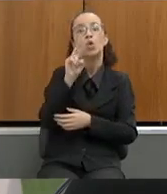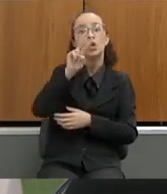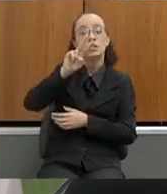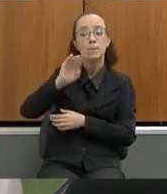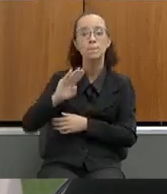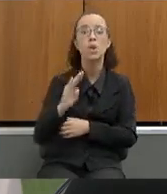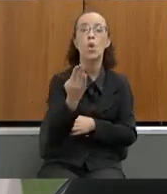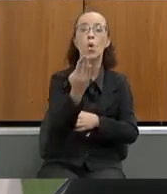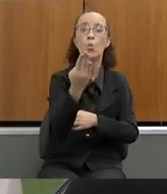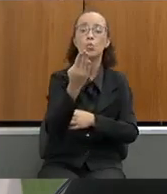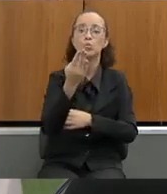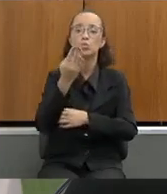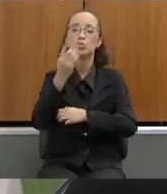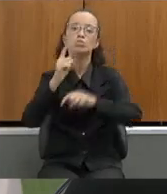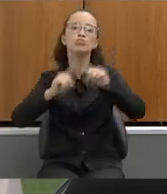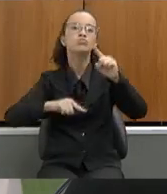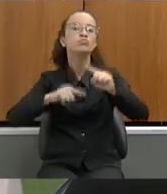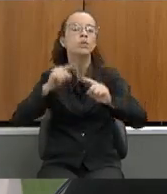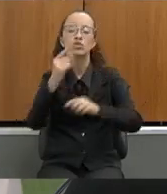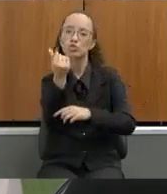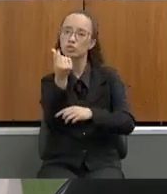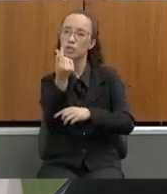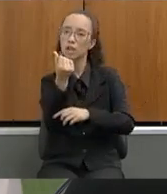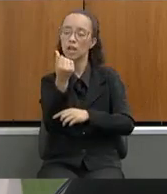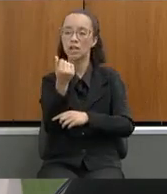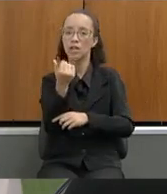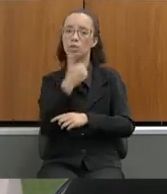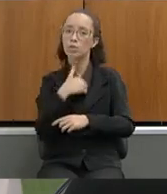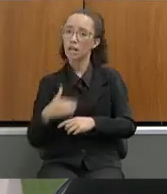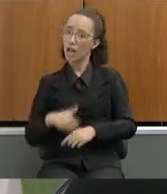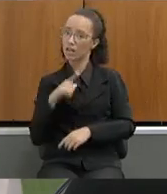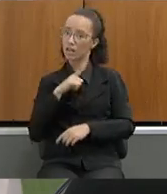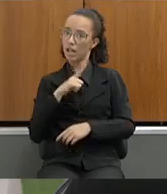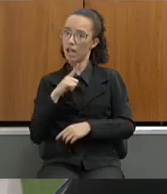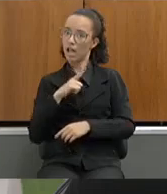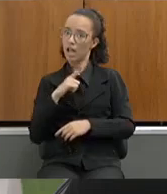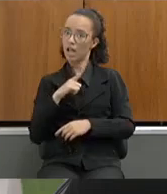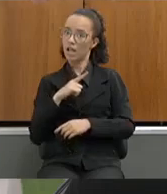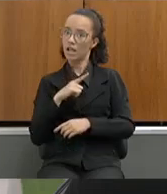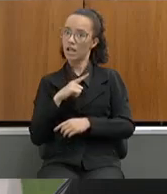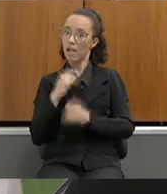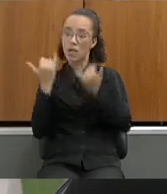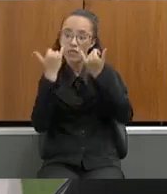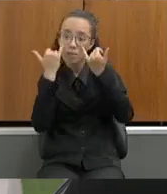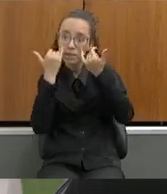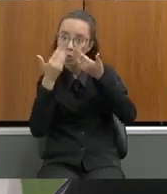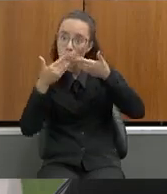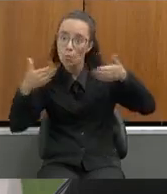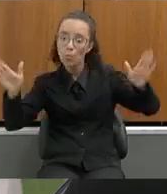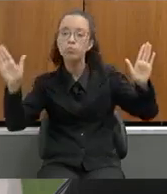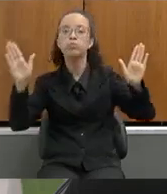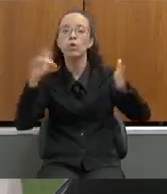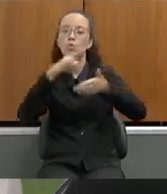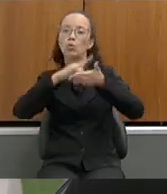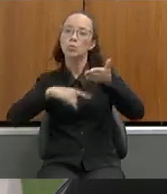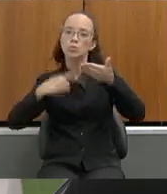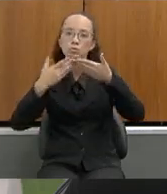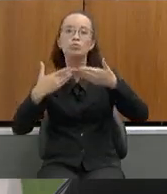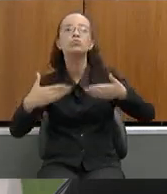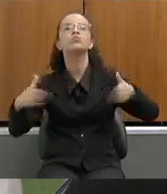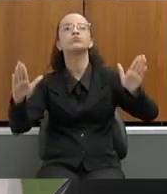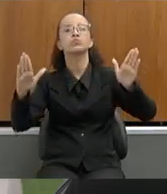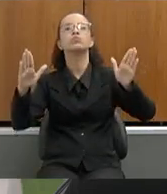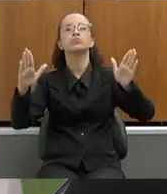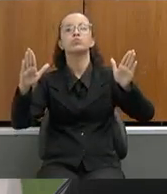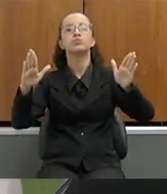reais de recursos que o Estado tem essa informação é pública é um documento público emitido pela Secretaria